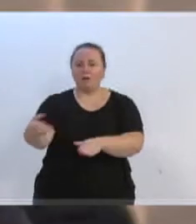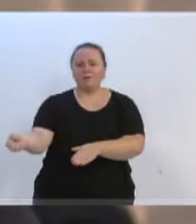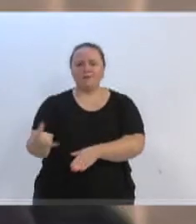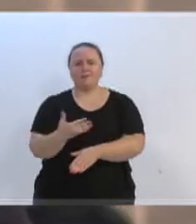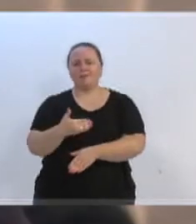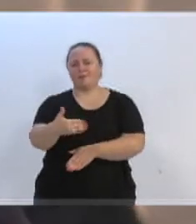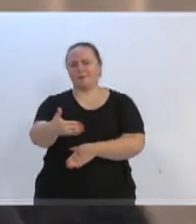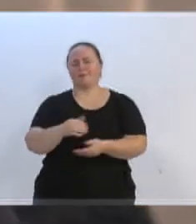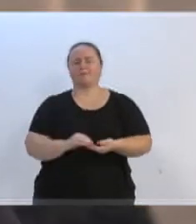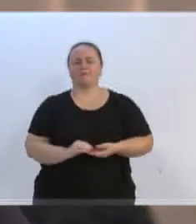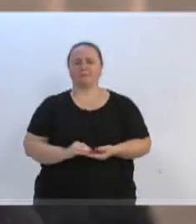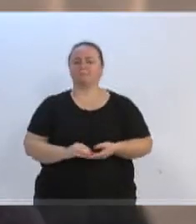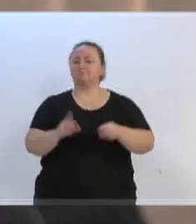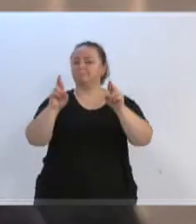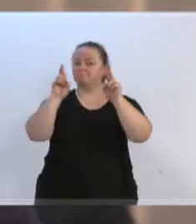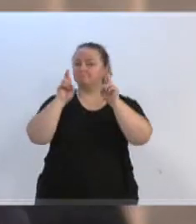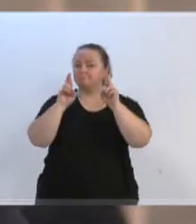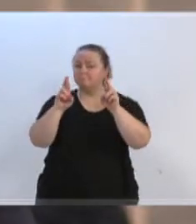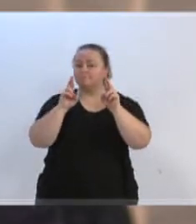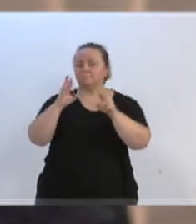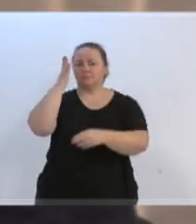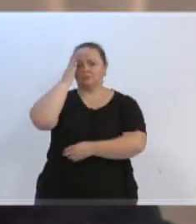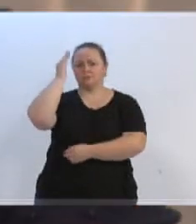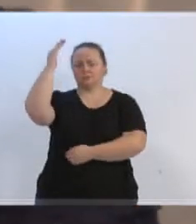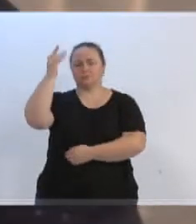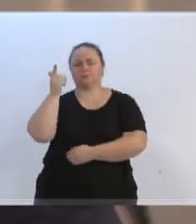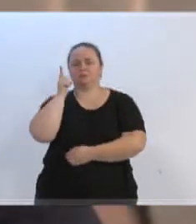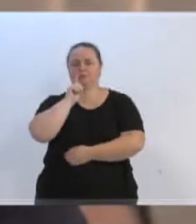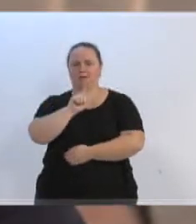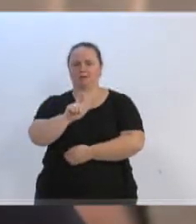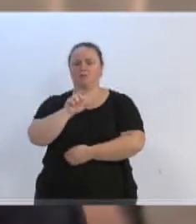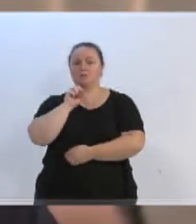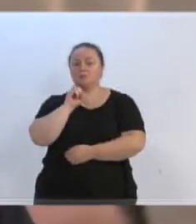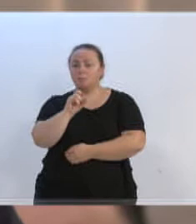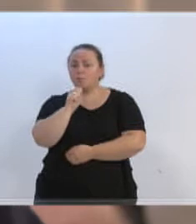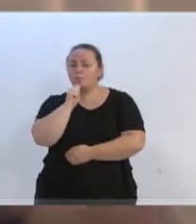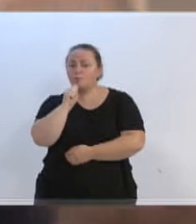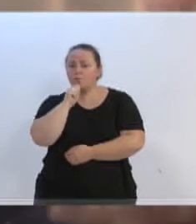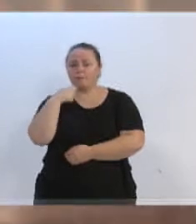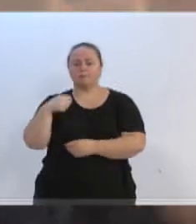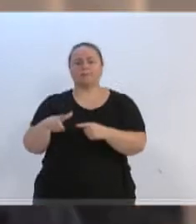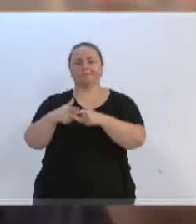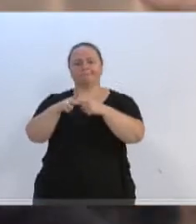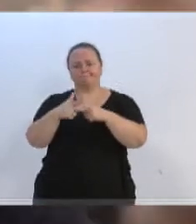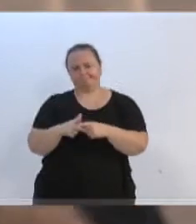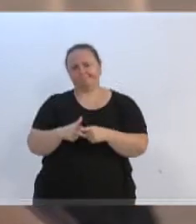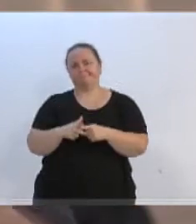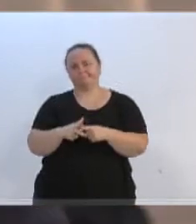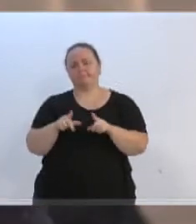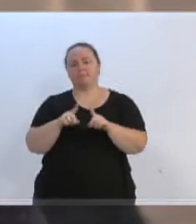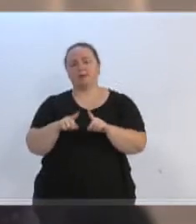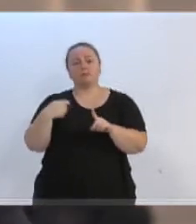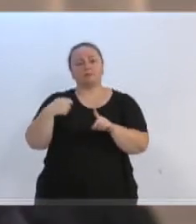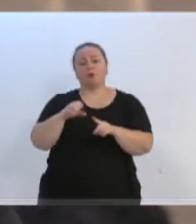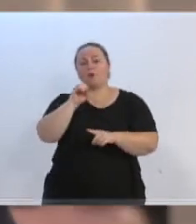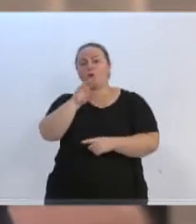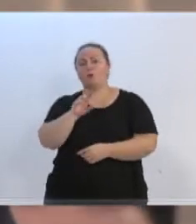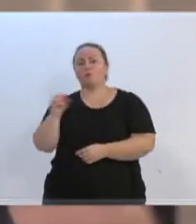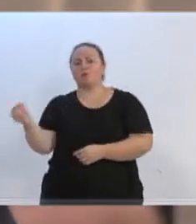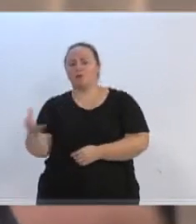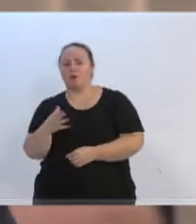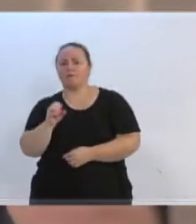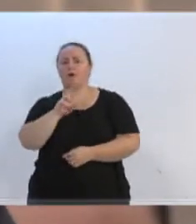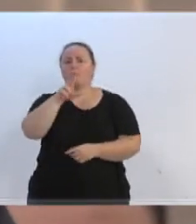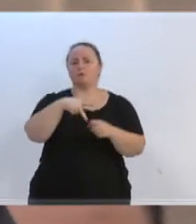município. Espero que tenha êxito. Do contrário, se fará necessário fazer a reforma. Agora, uma coisa ou outra tem que ser feita, porque realmente precisa ser